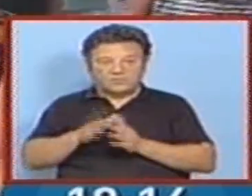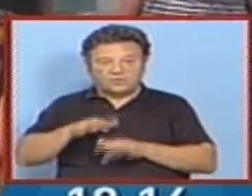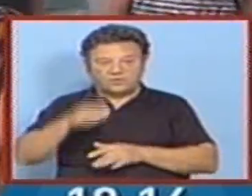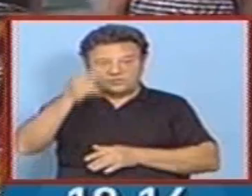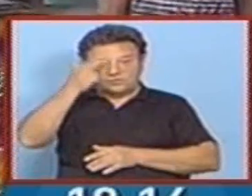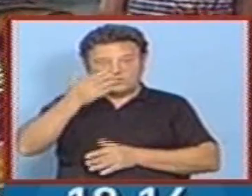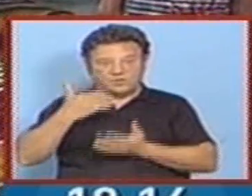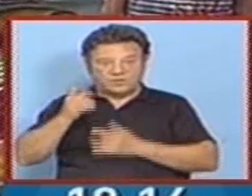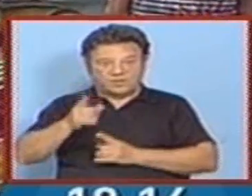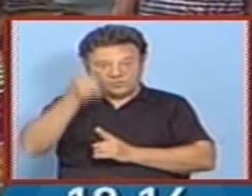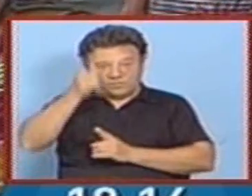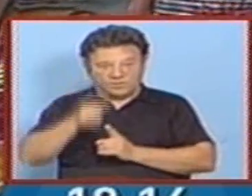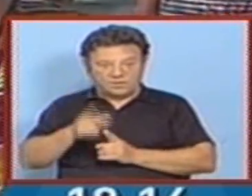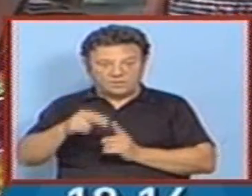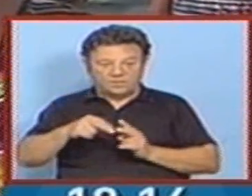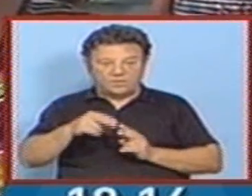de Lima, 2 mil anos de história.